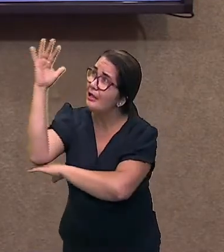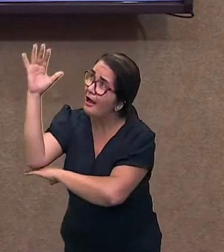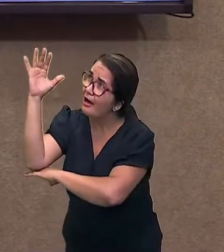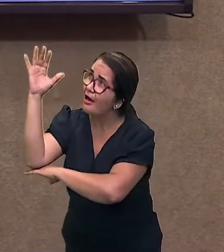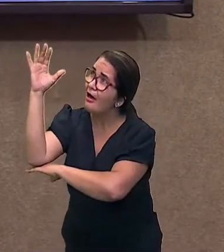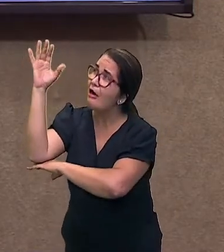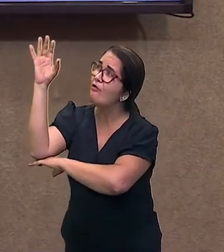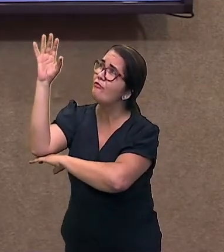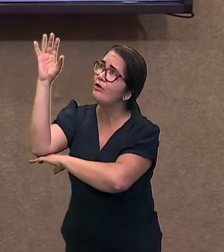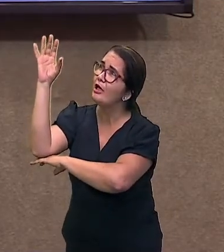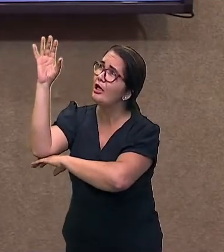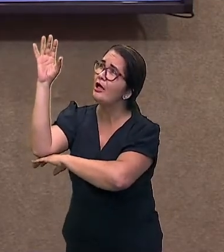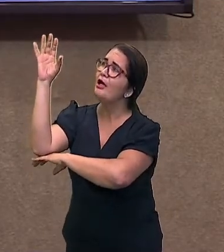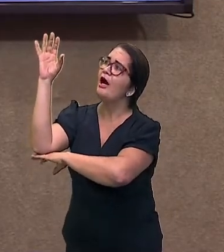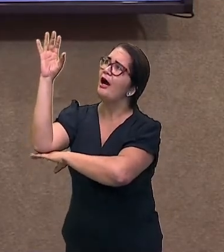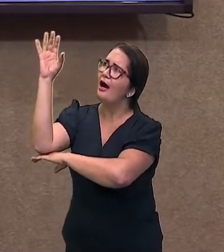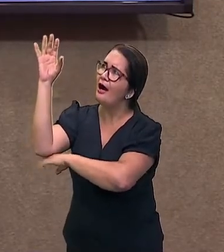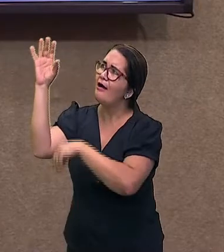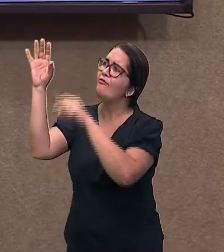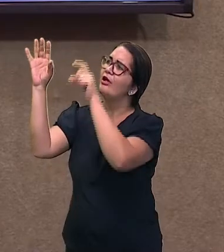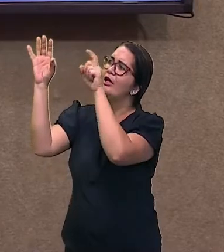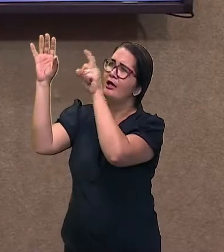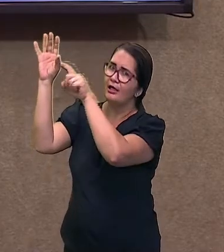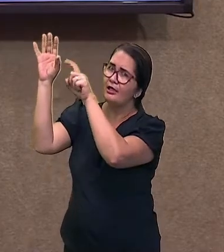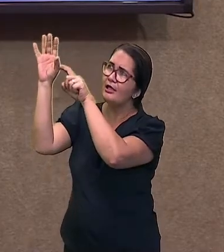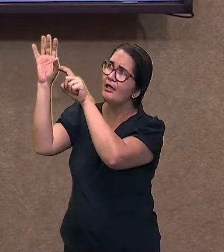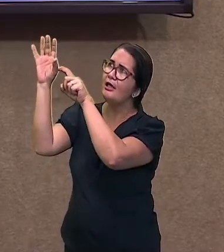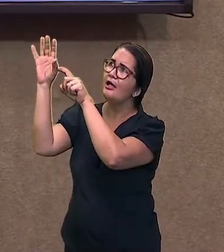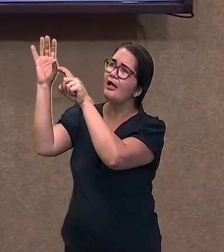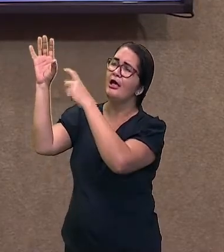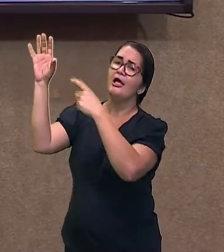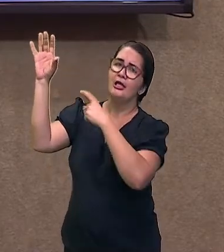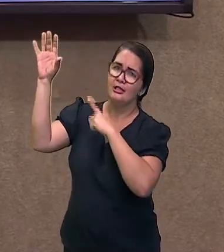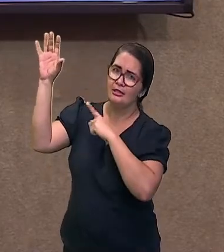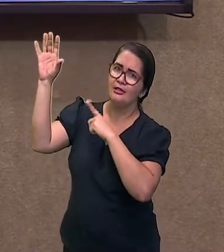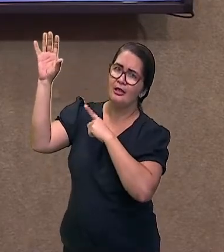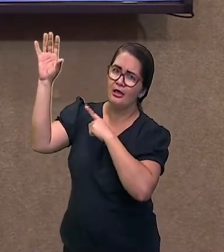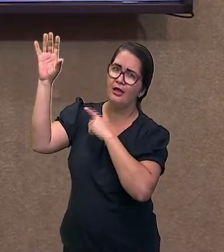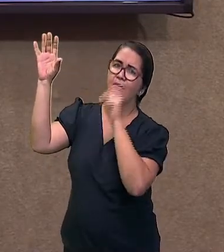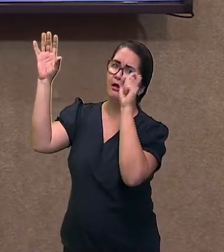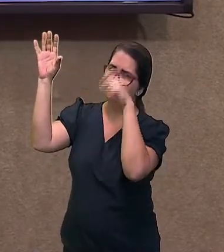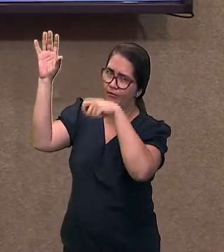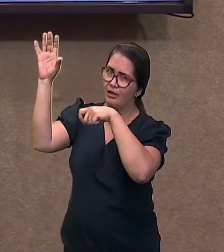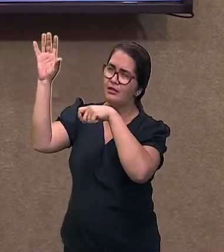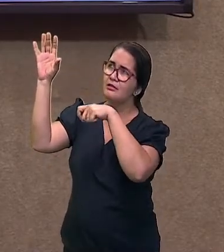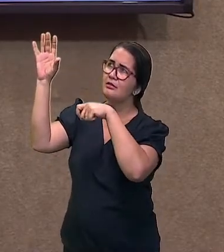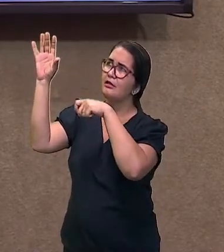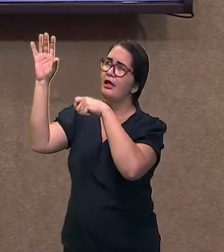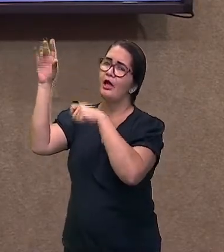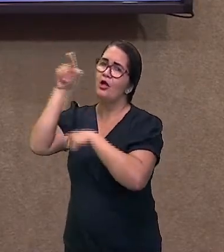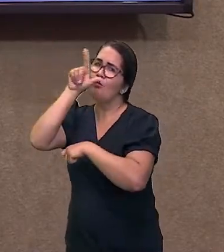de alguma espécie? Como que a gente pode fazer essa